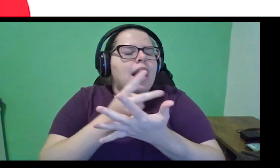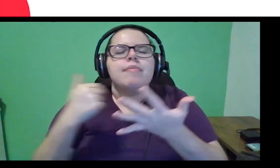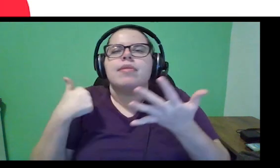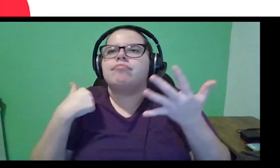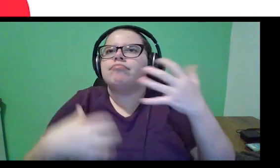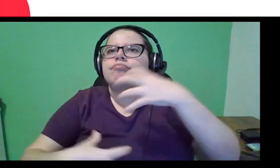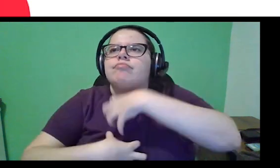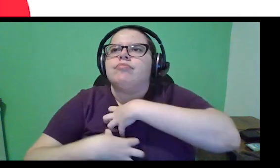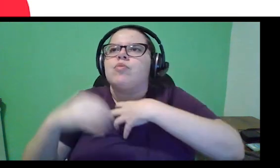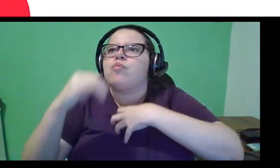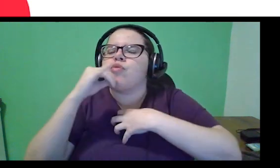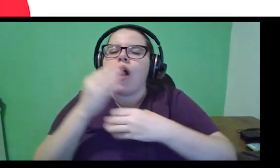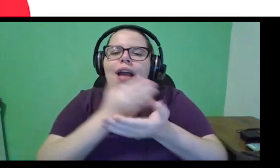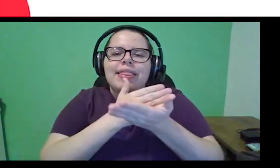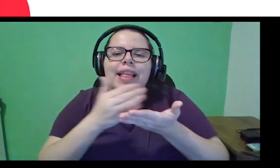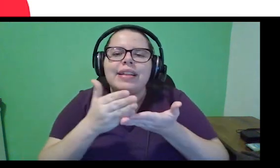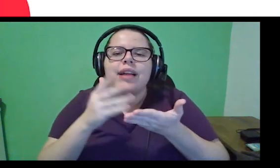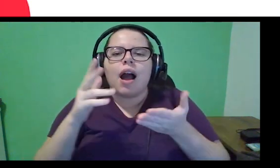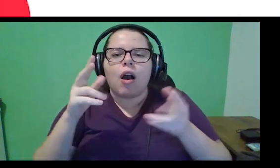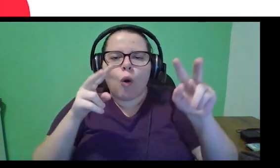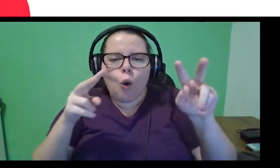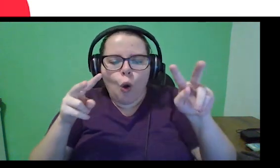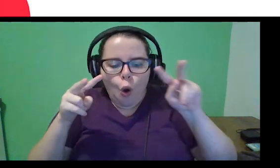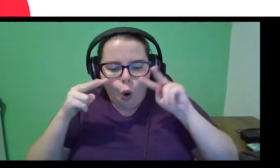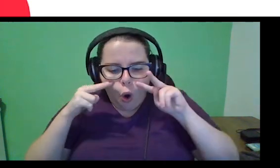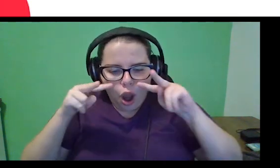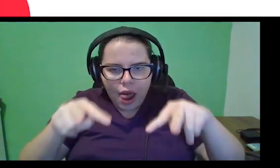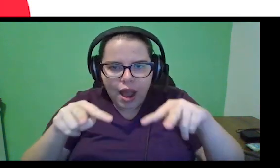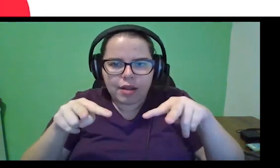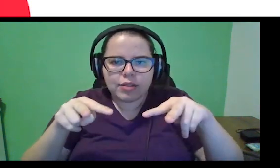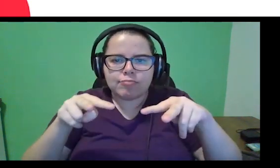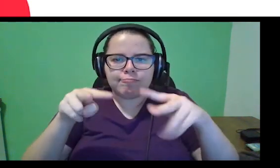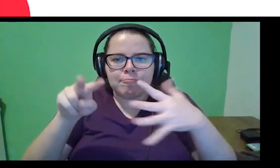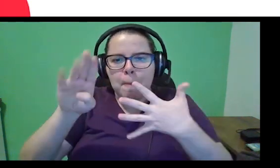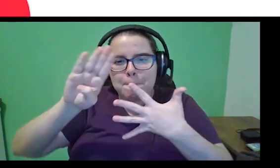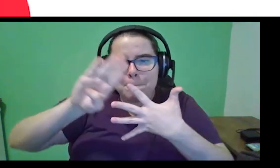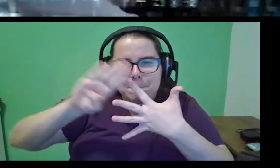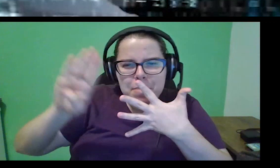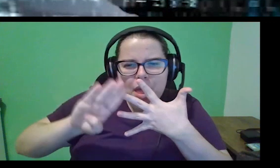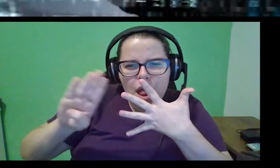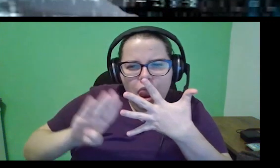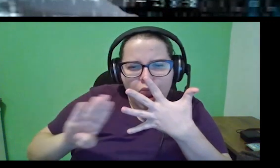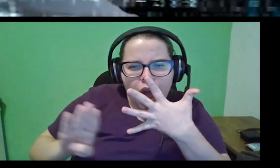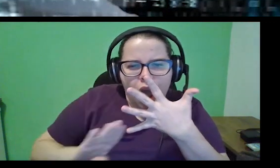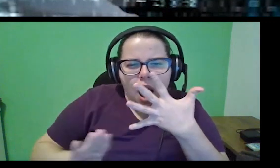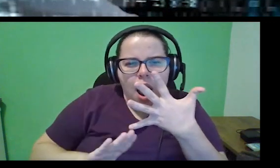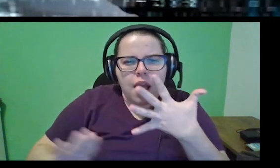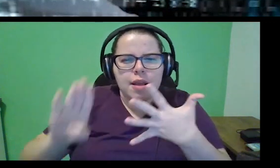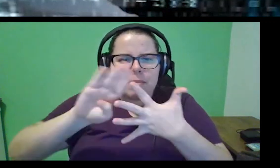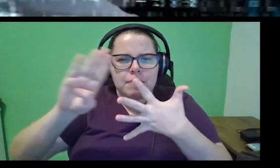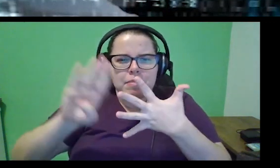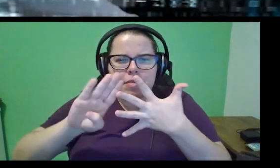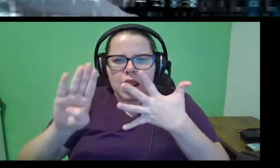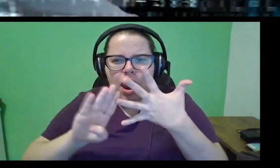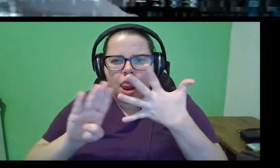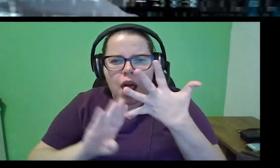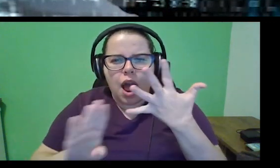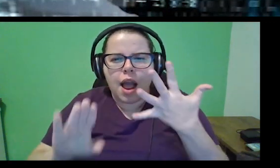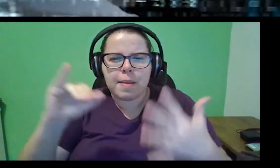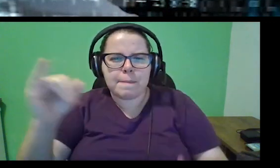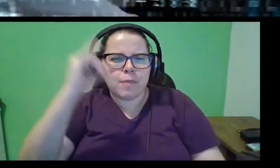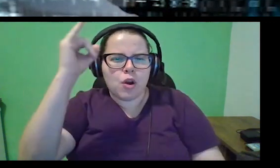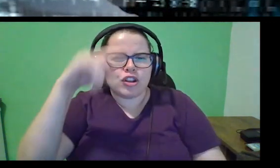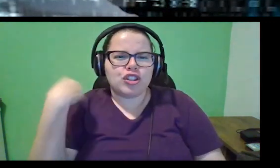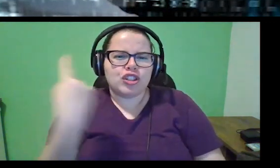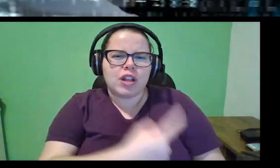encontro na etapa inicial olhando para alguns pilares e eles são bastante comuns, né, antes de mais nada,